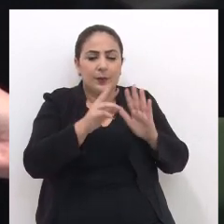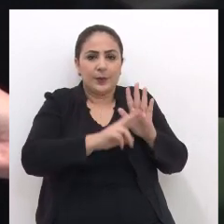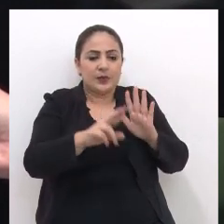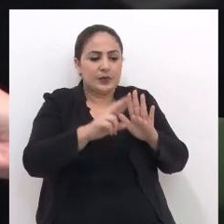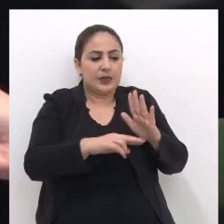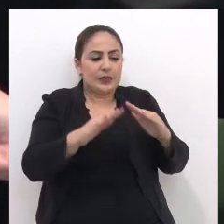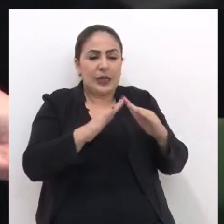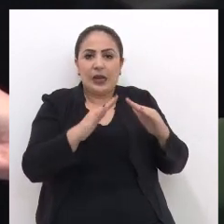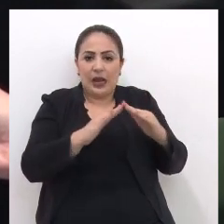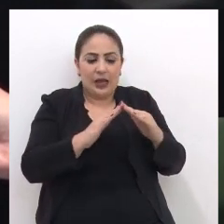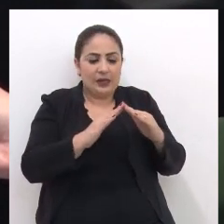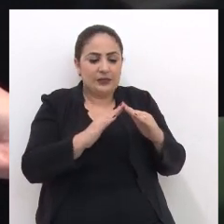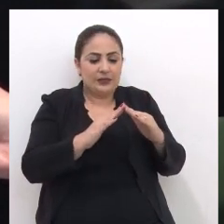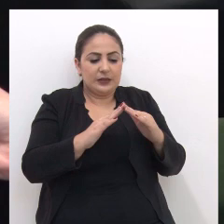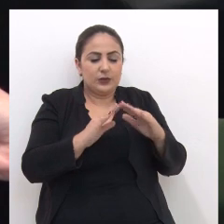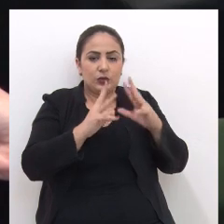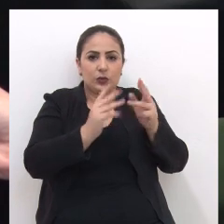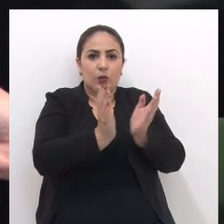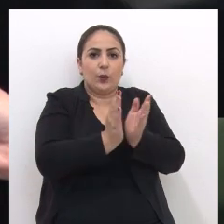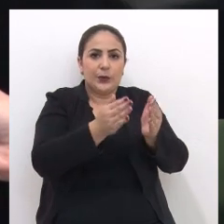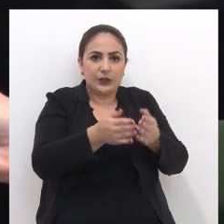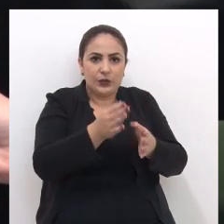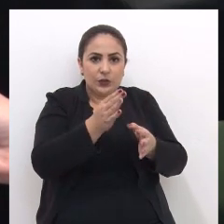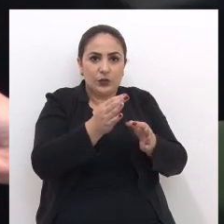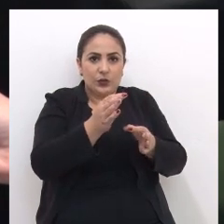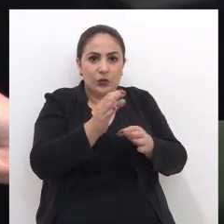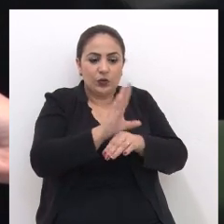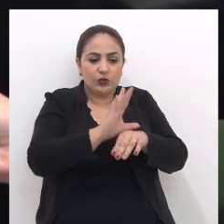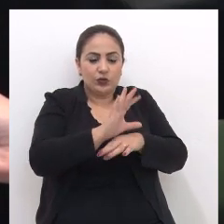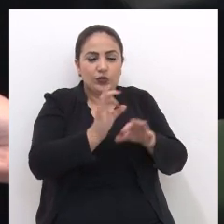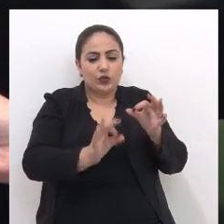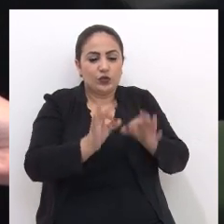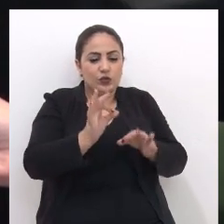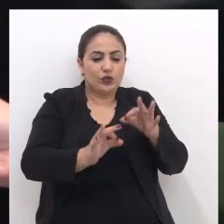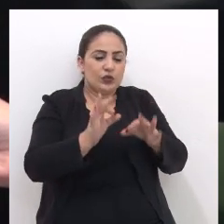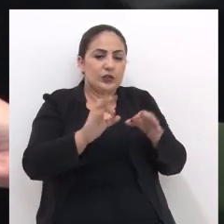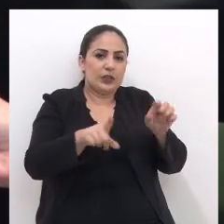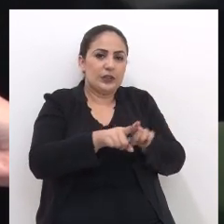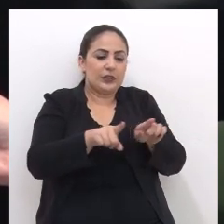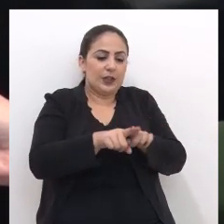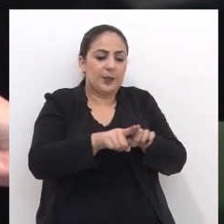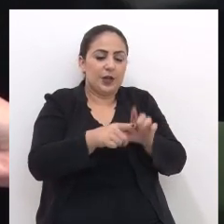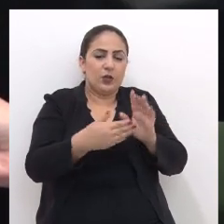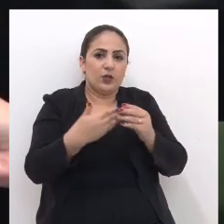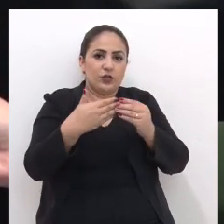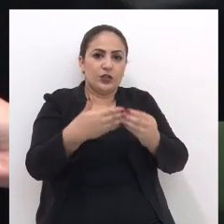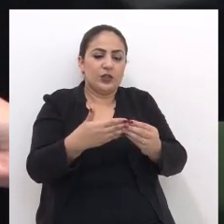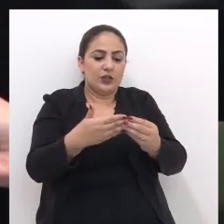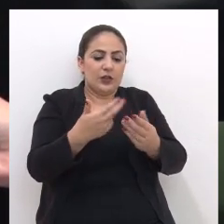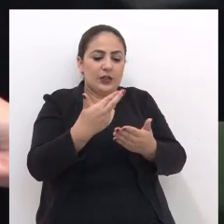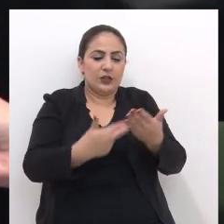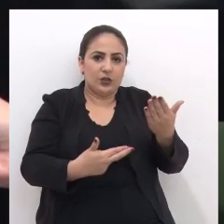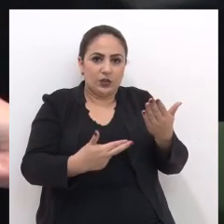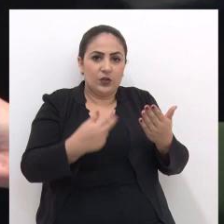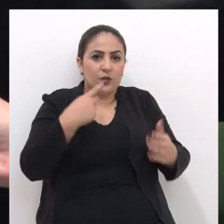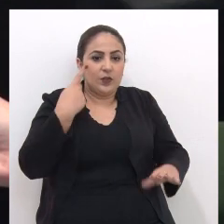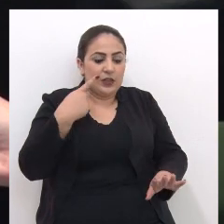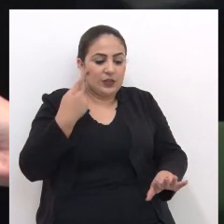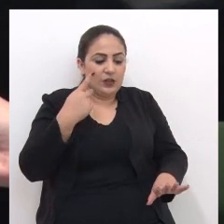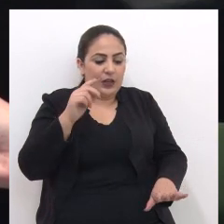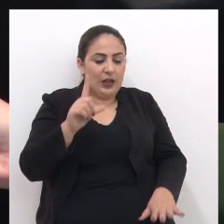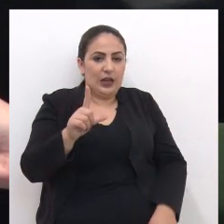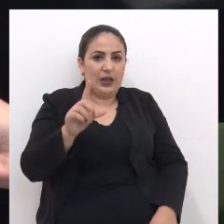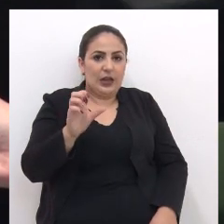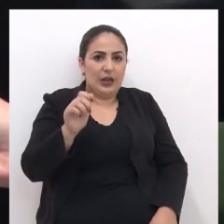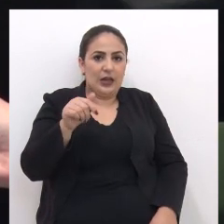da Casa Pela Comissão de Constituição e Justiça E também, seguindo o parecer do relator O vereador